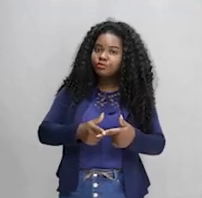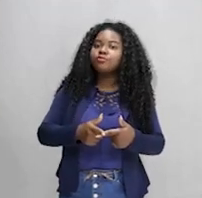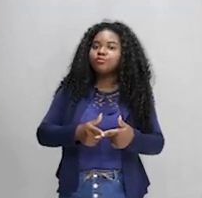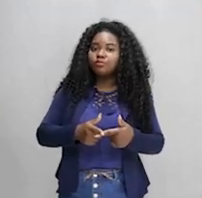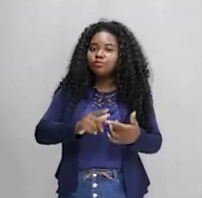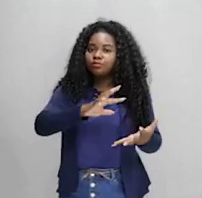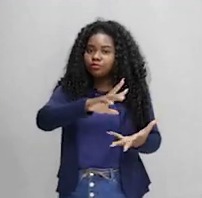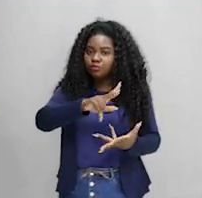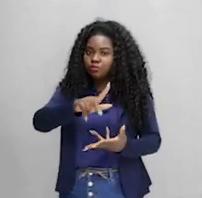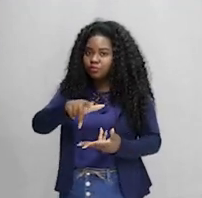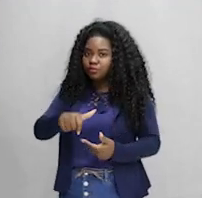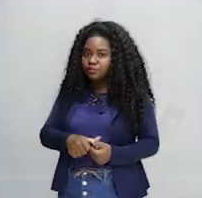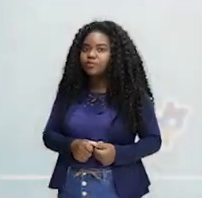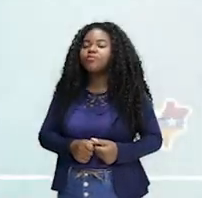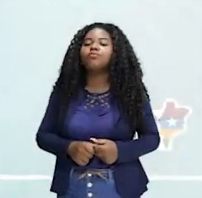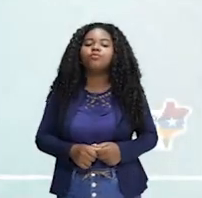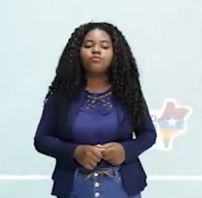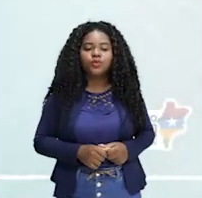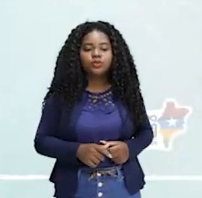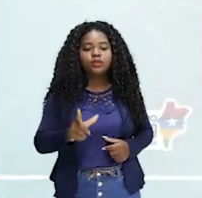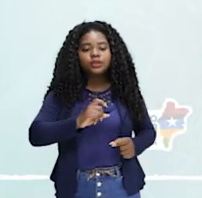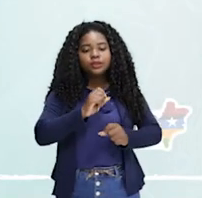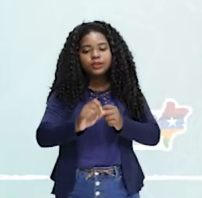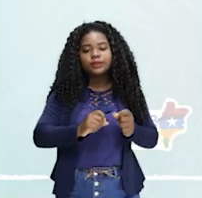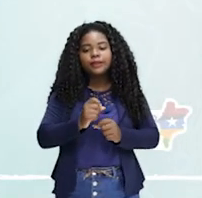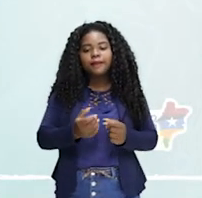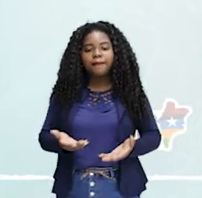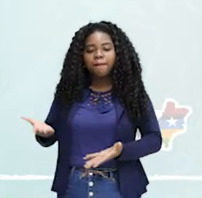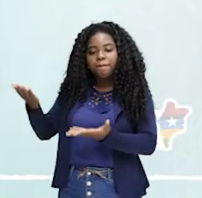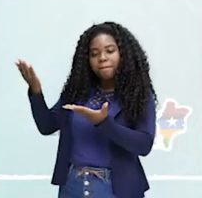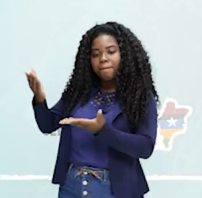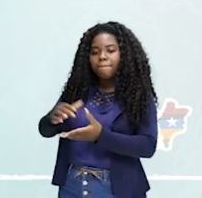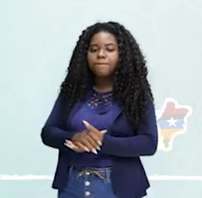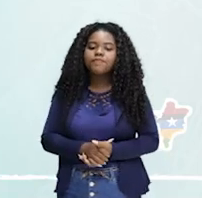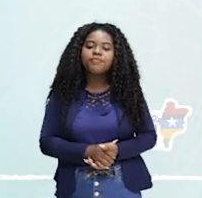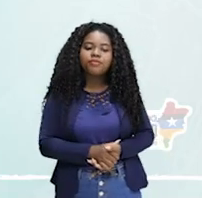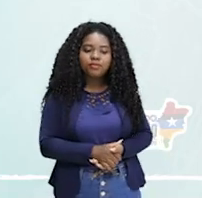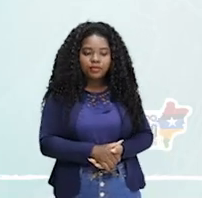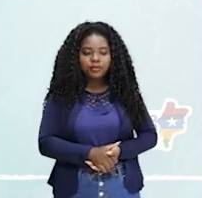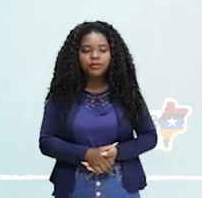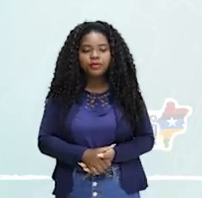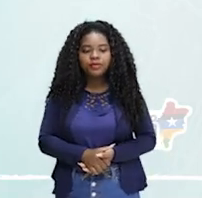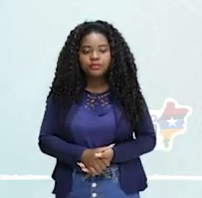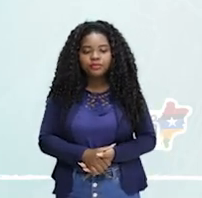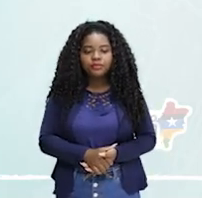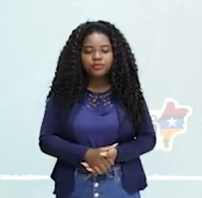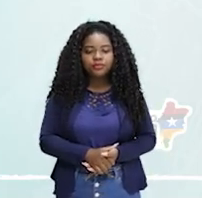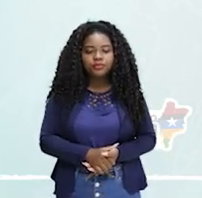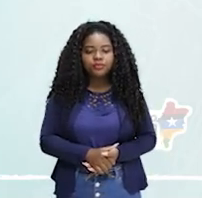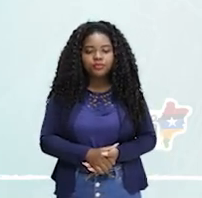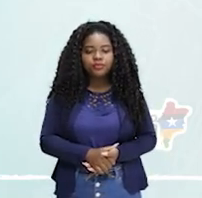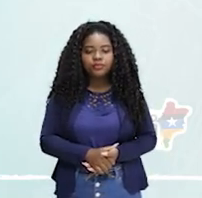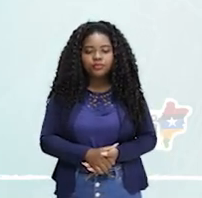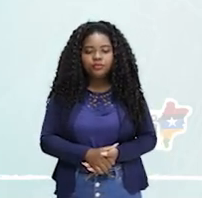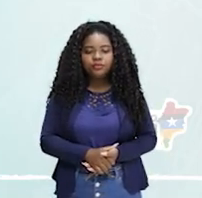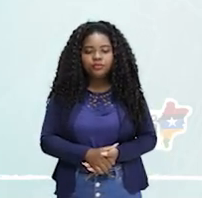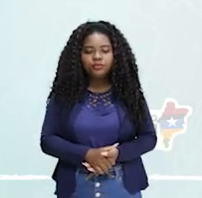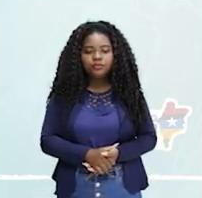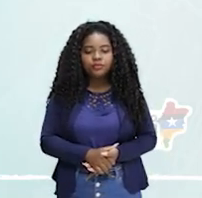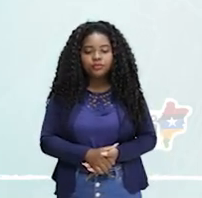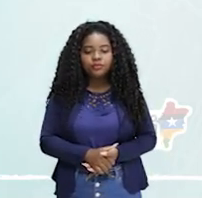isso hoje, galera. Nós vamos falar sobre os acordos ambientais e as ações mundiais acerca dessas